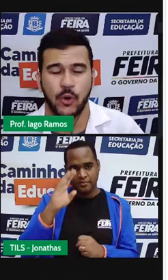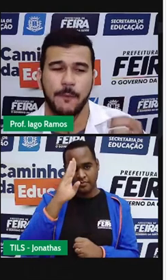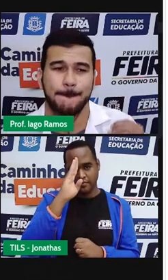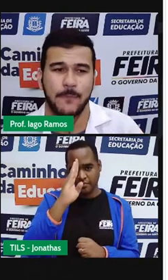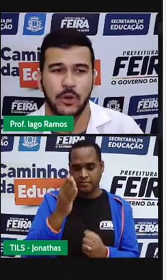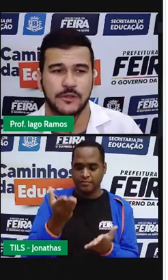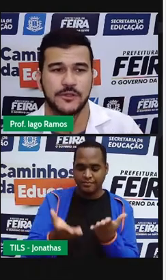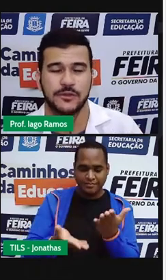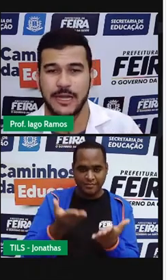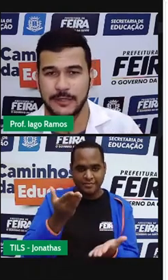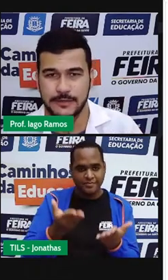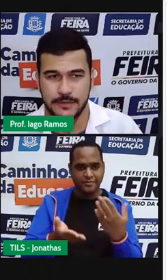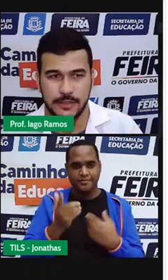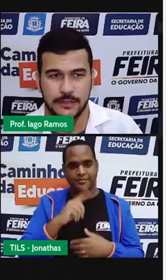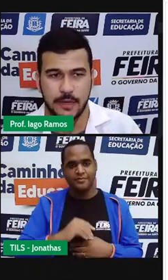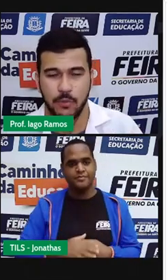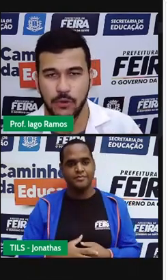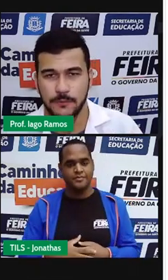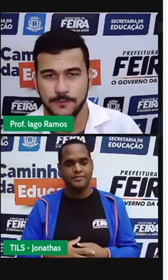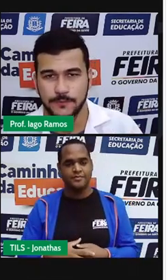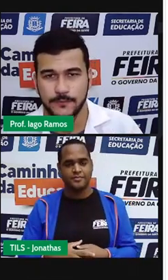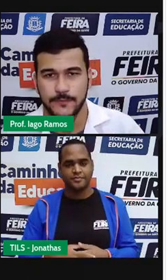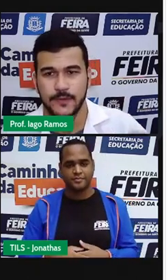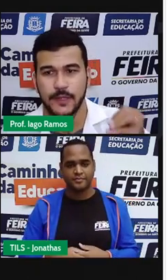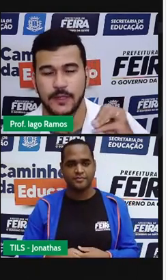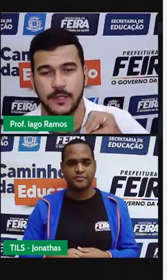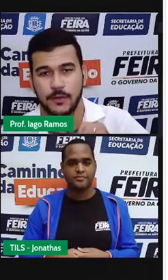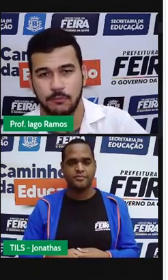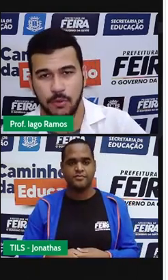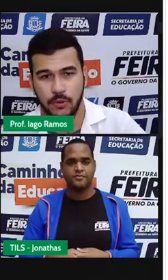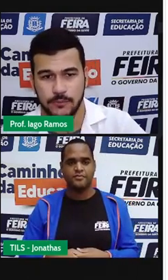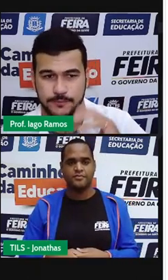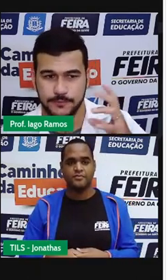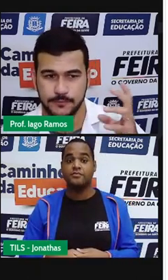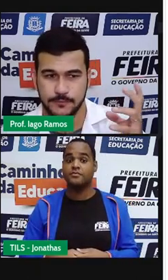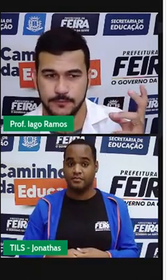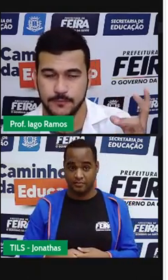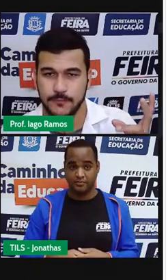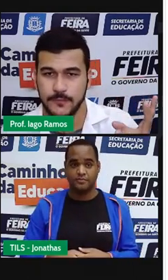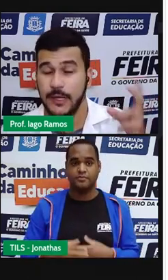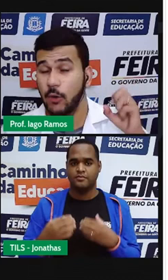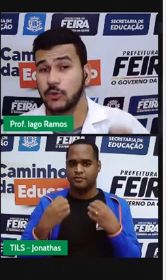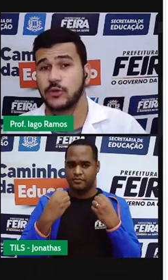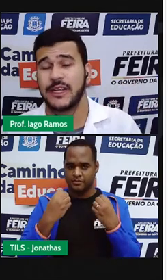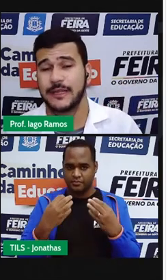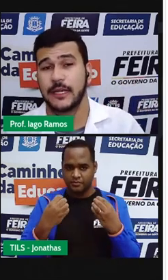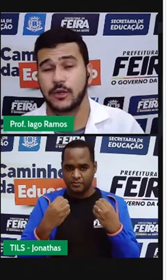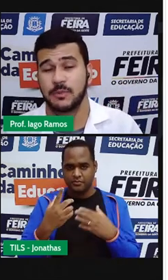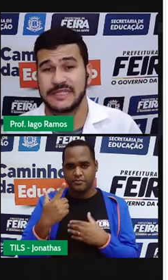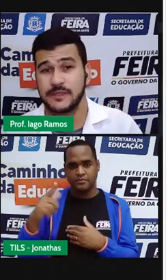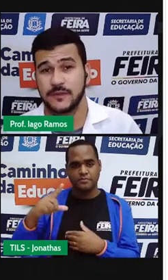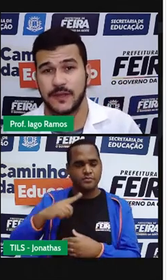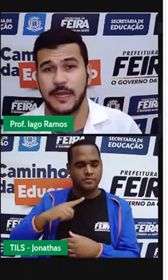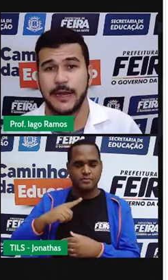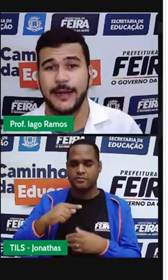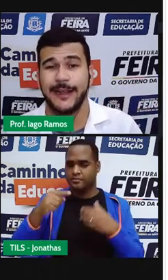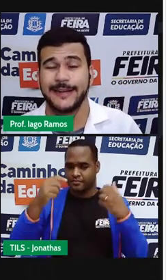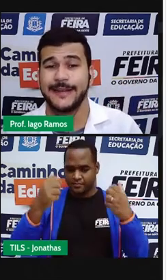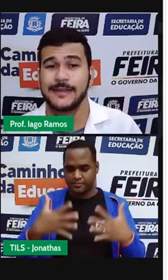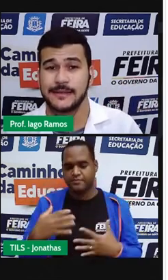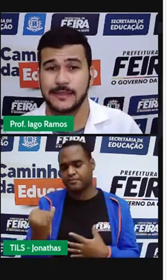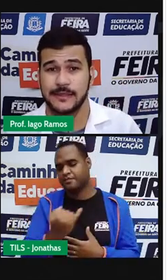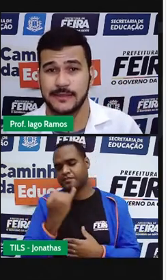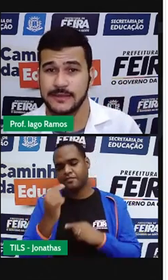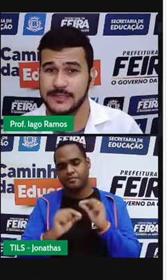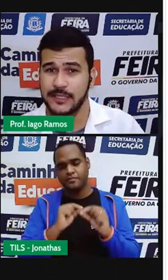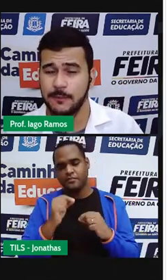proporcionais. Tá bom? Bom, outro detalhe que eu preciso falar é